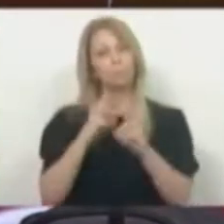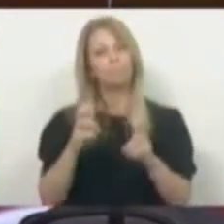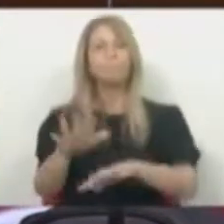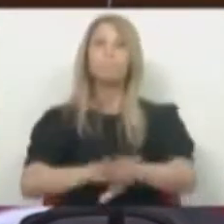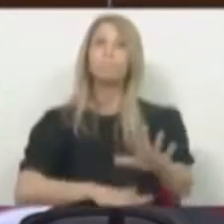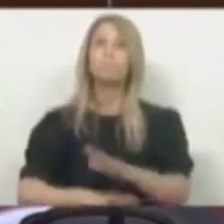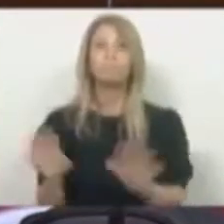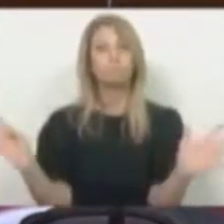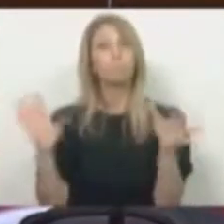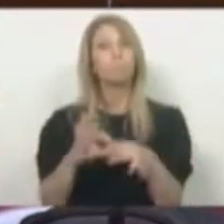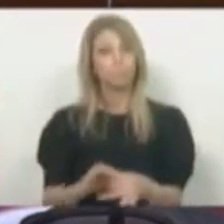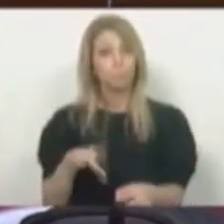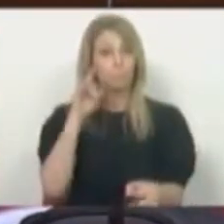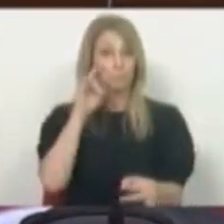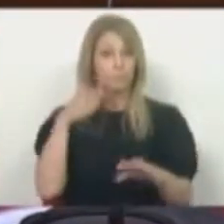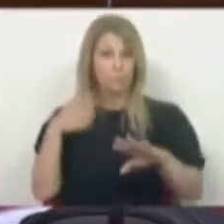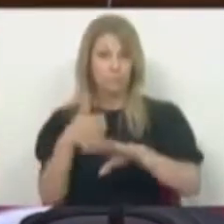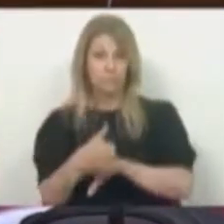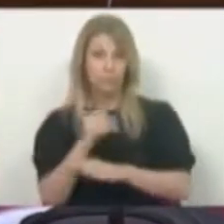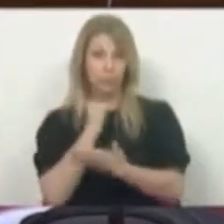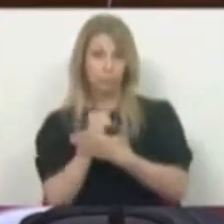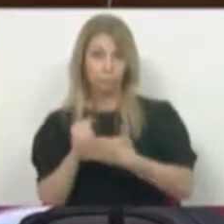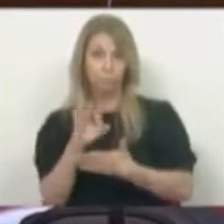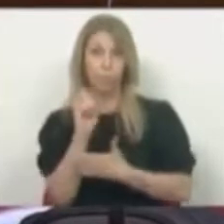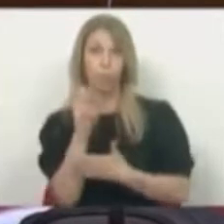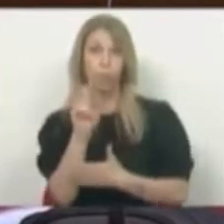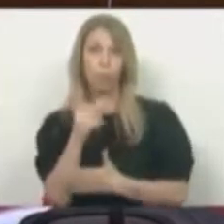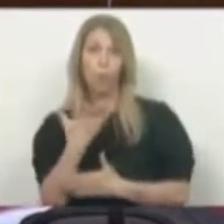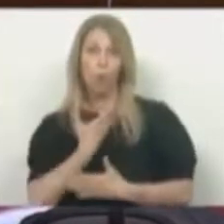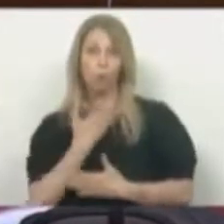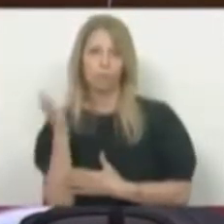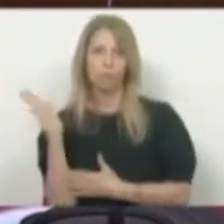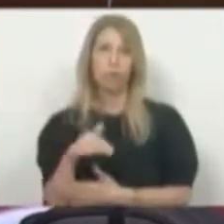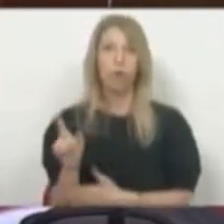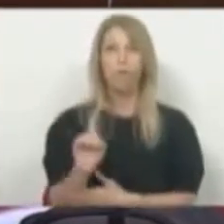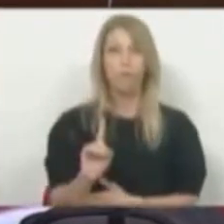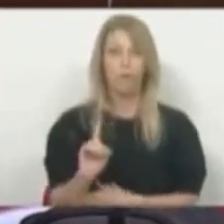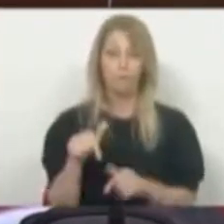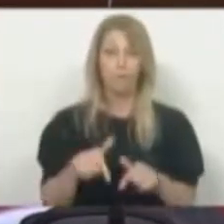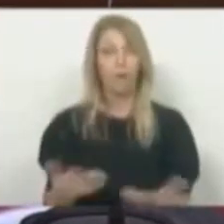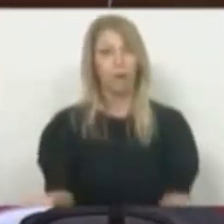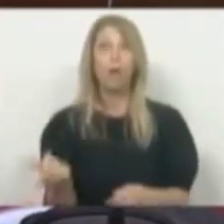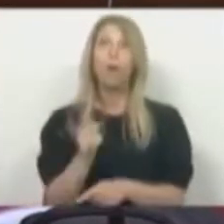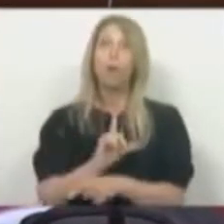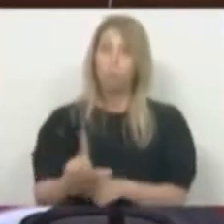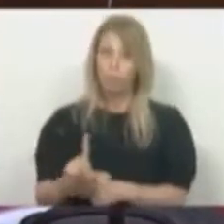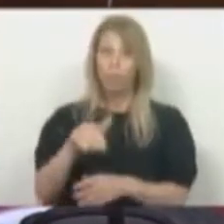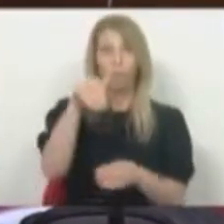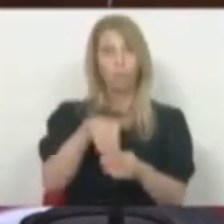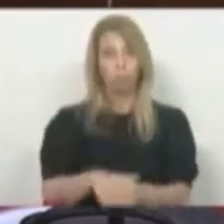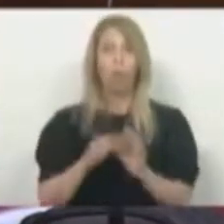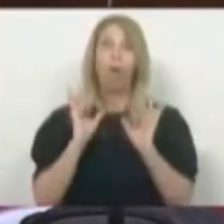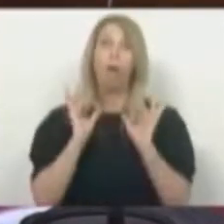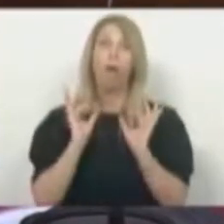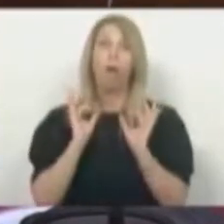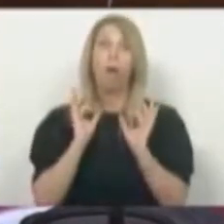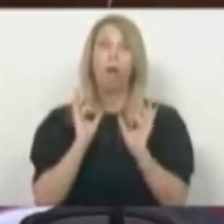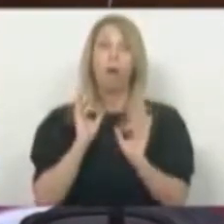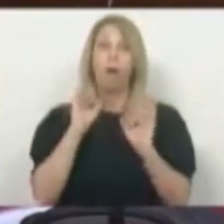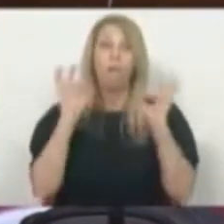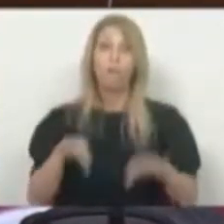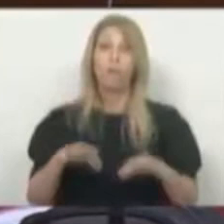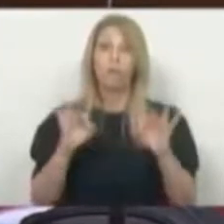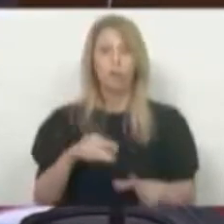garantirmos que através dos vistos gold não vêm para cá, o livro que votou a favor da abolição dos vistos gold, mas já que eles existem,